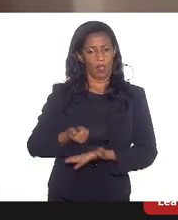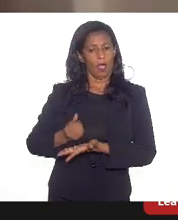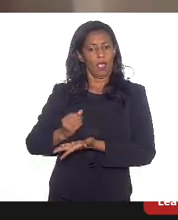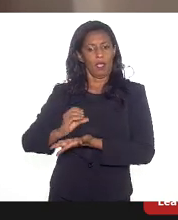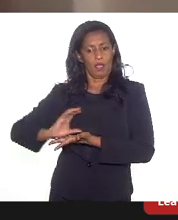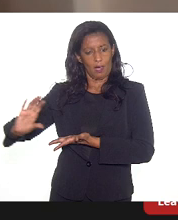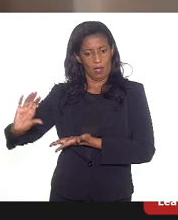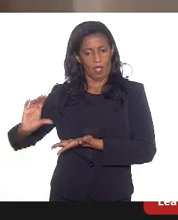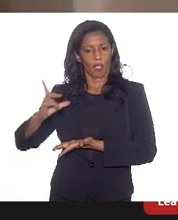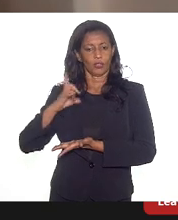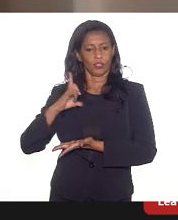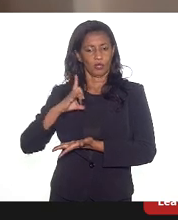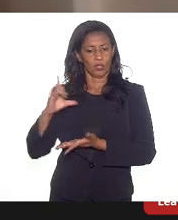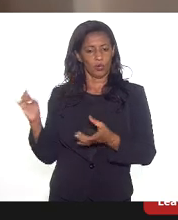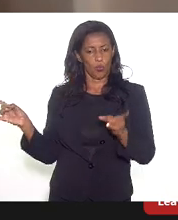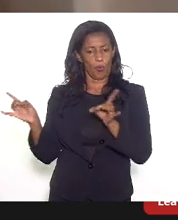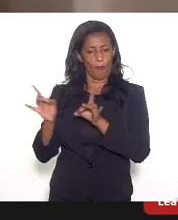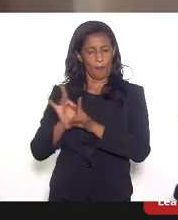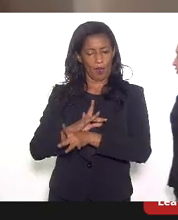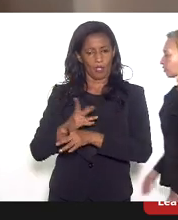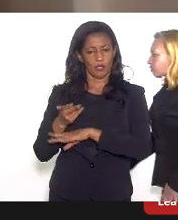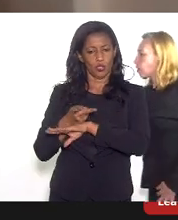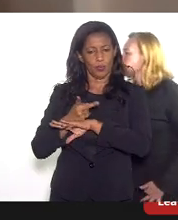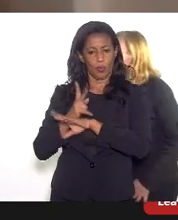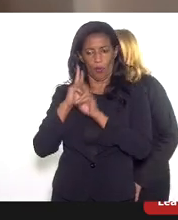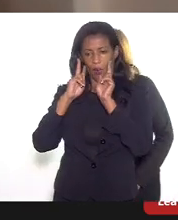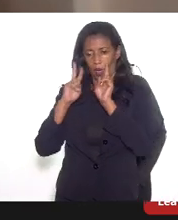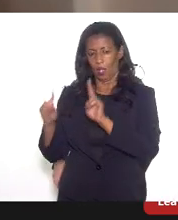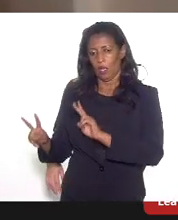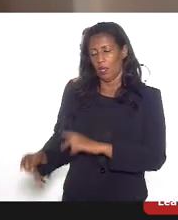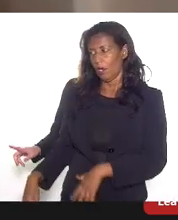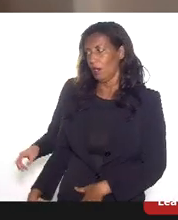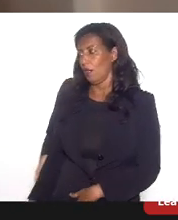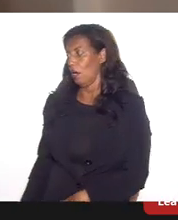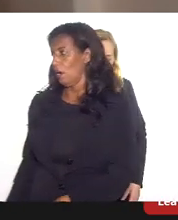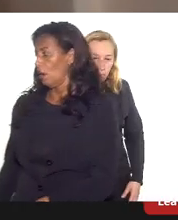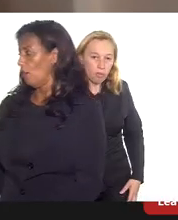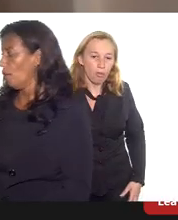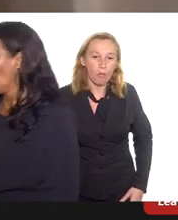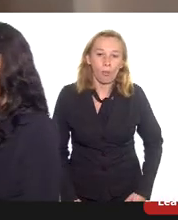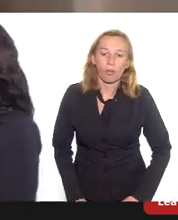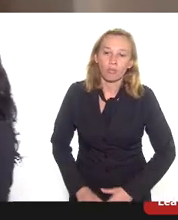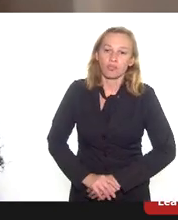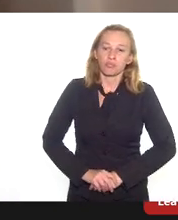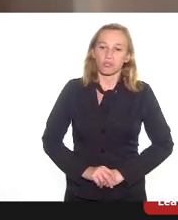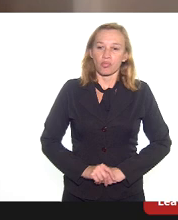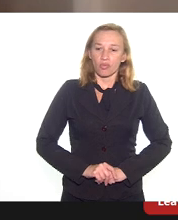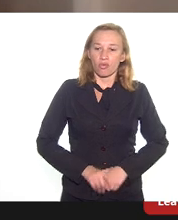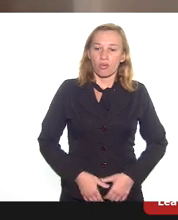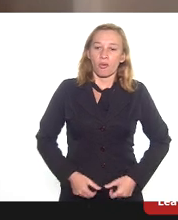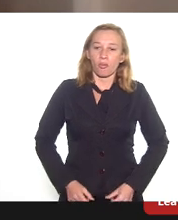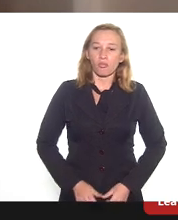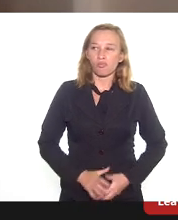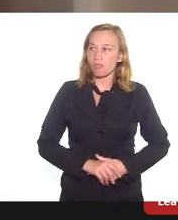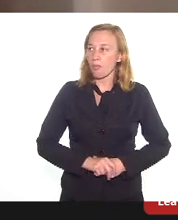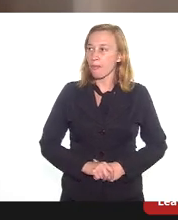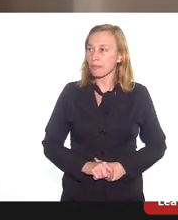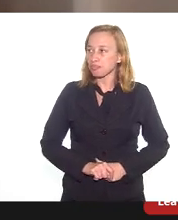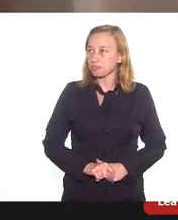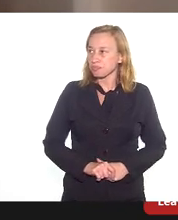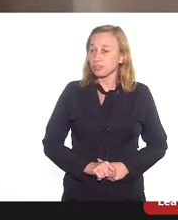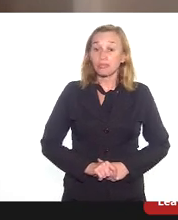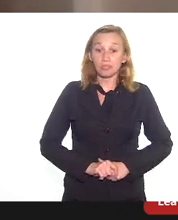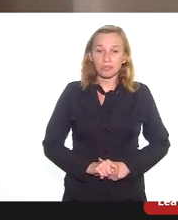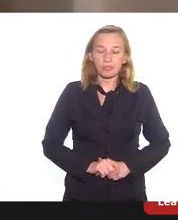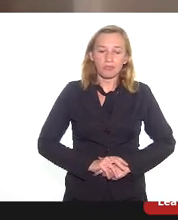colocou essa questão do complexo e a gente procurar olhar de forma integrada e sistemas e oportunidades, não apenas no